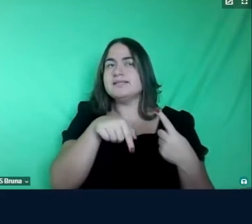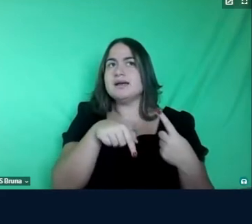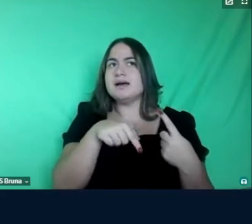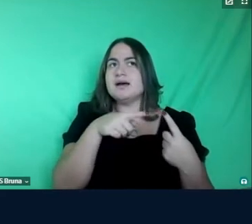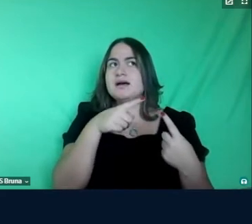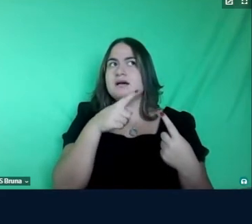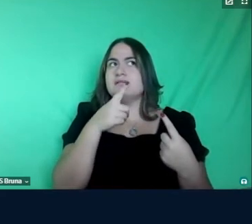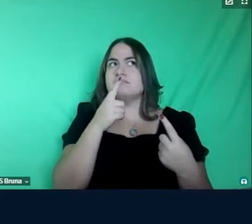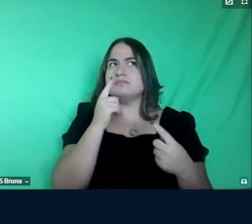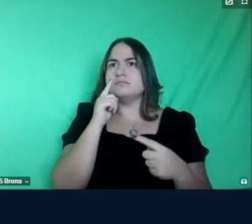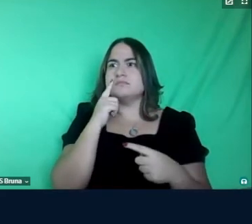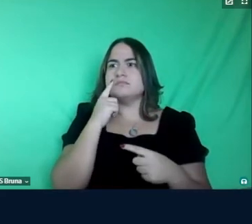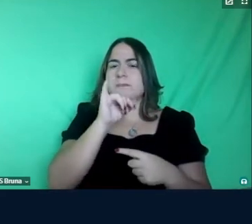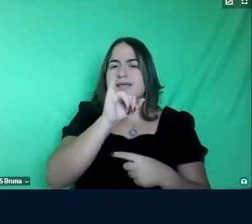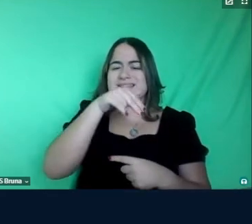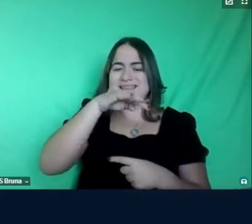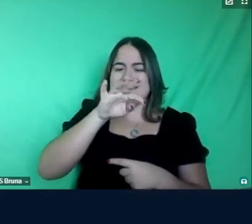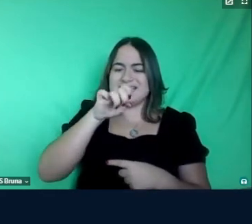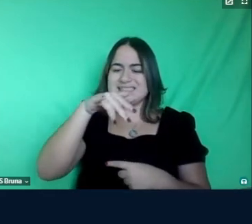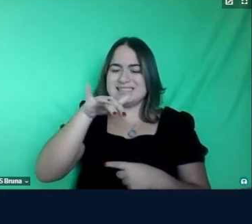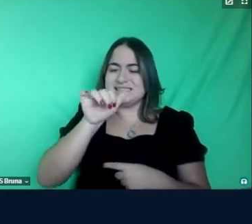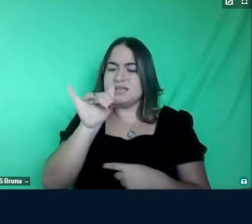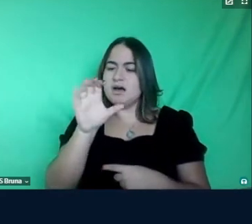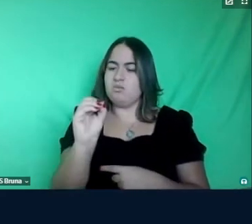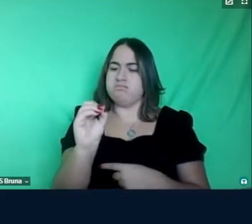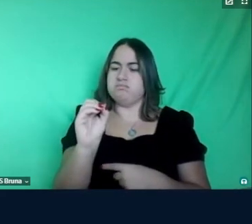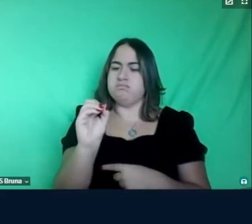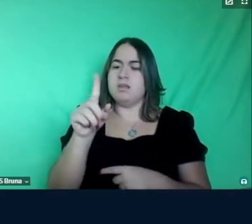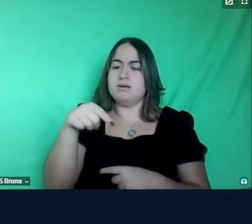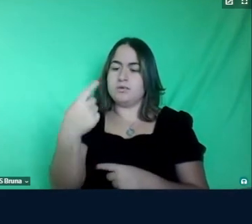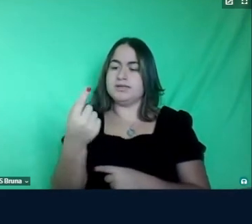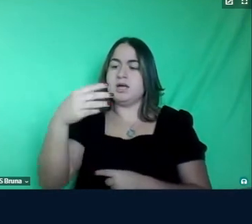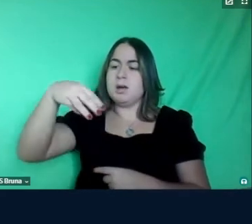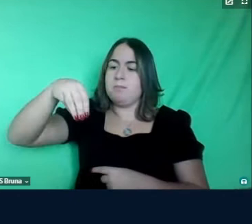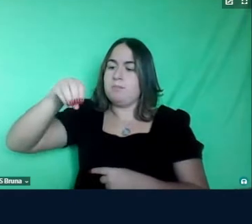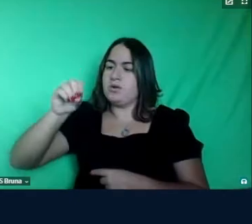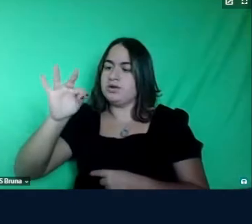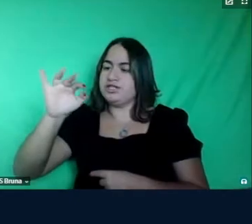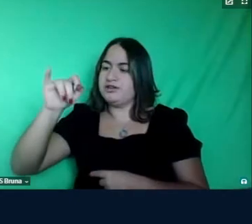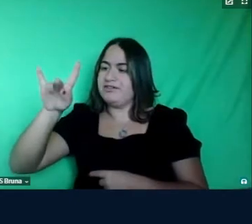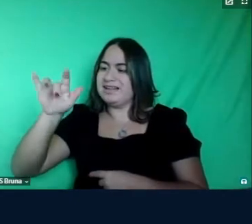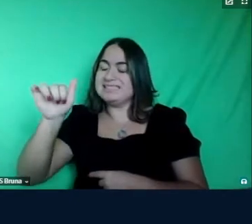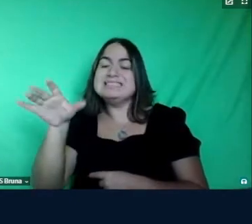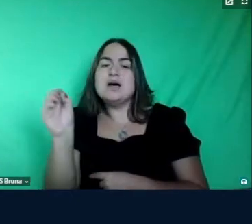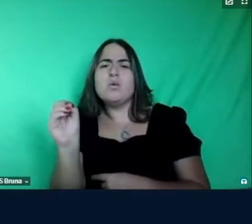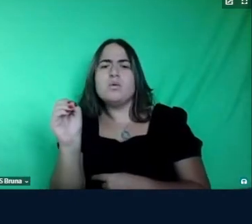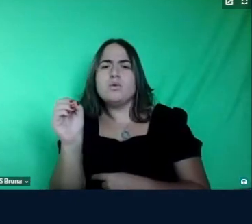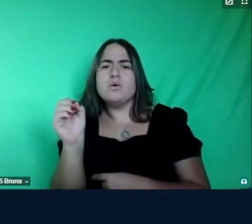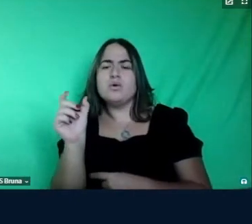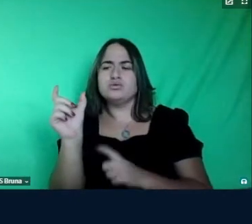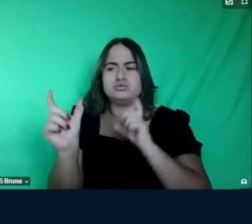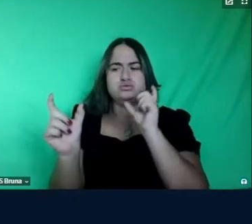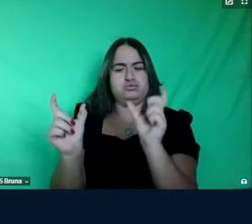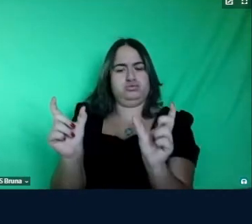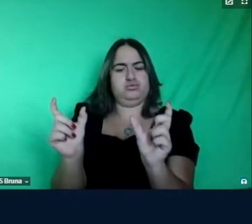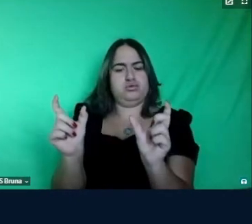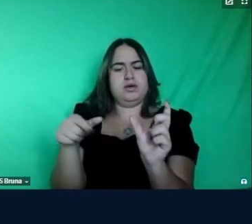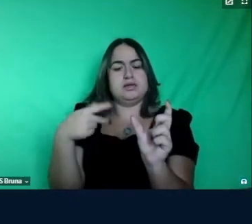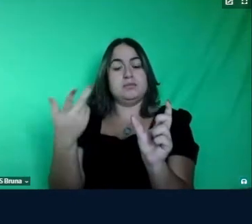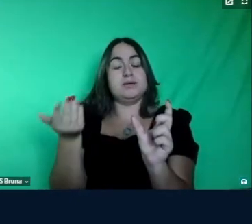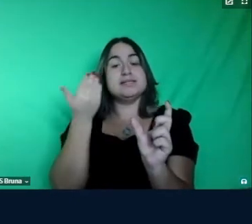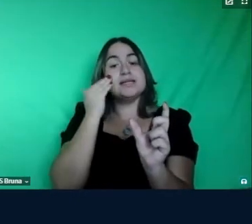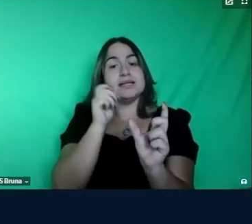motivação então se você pudesse harmonizar melhor para entender o que objetivo e o que é uma derivação daquele objetivo